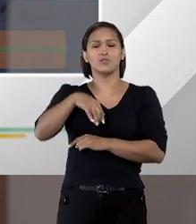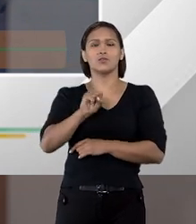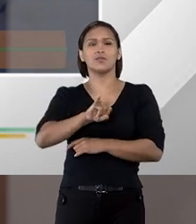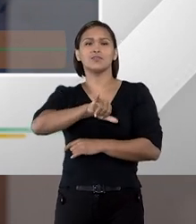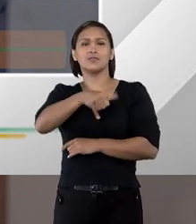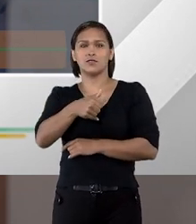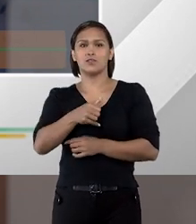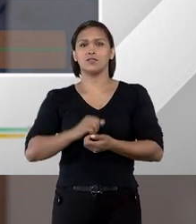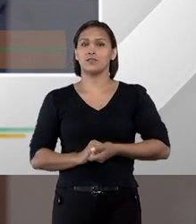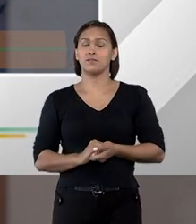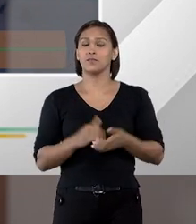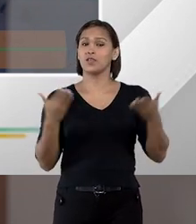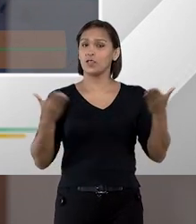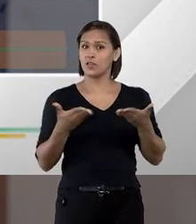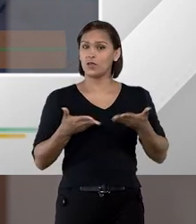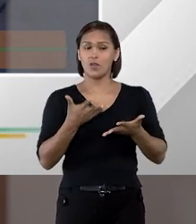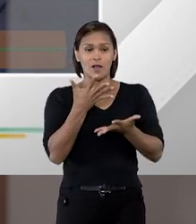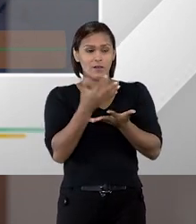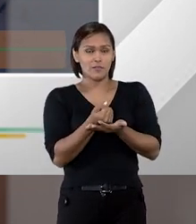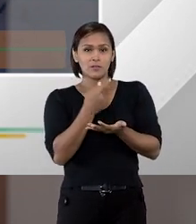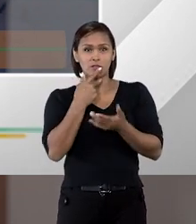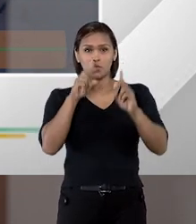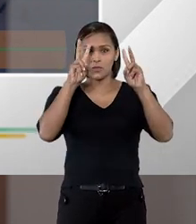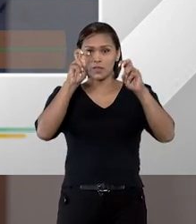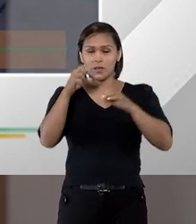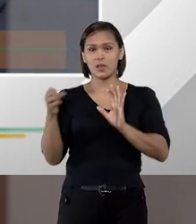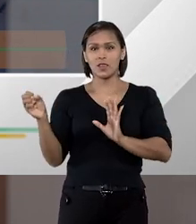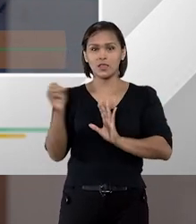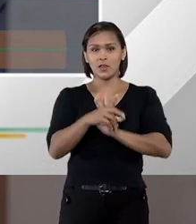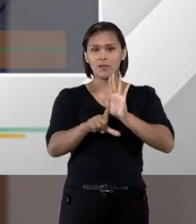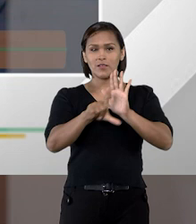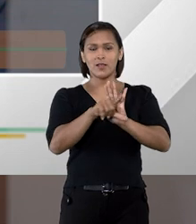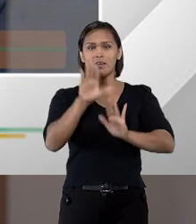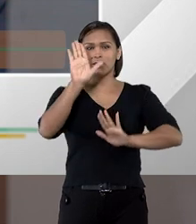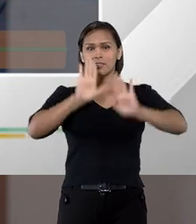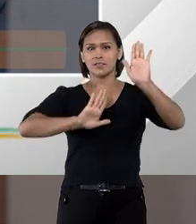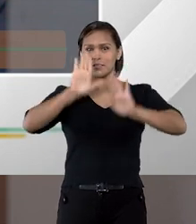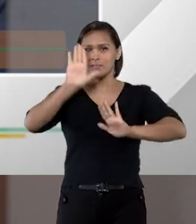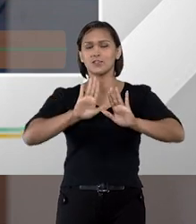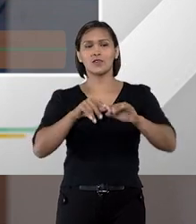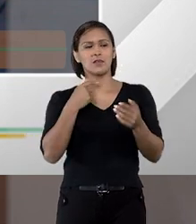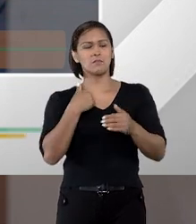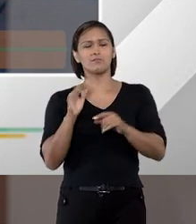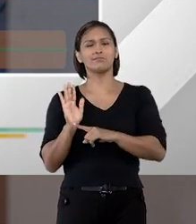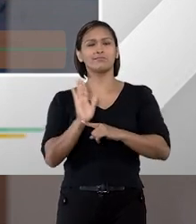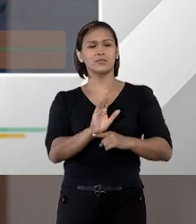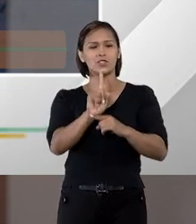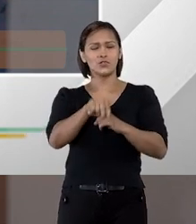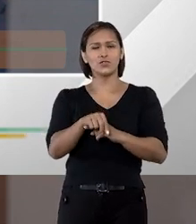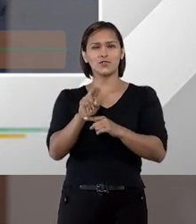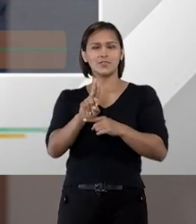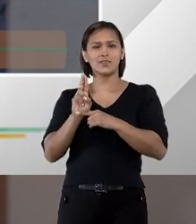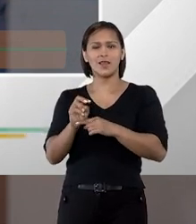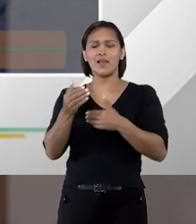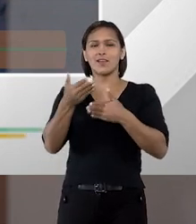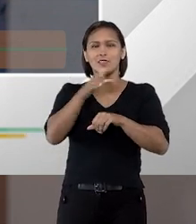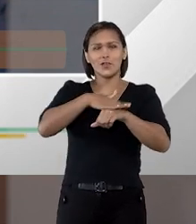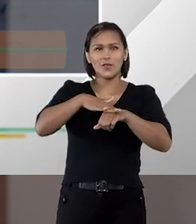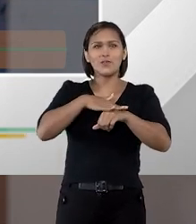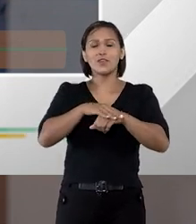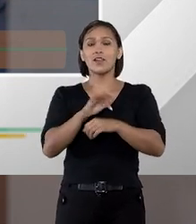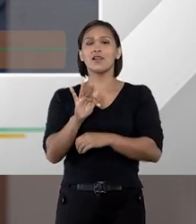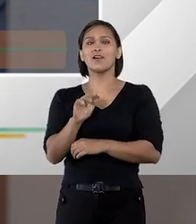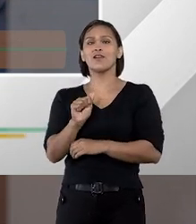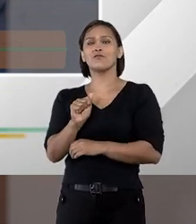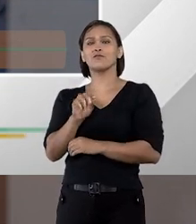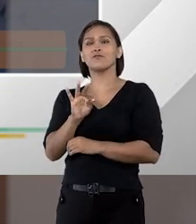Superior Tribunal da Justiça. E hoje nós vamos falar sobre a nova lei de licitações. E para me ajudar a conduzir esse bate-papo está